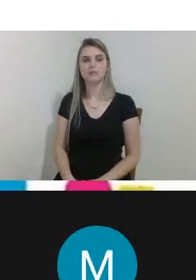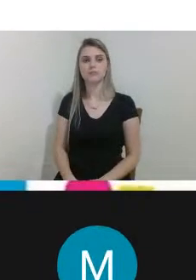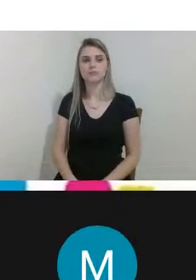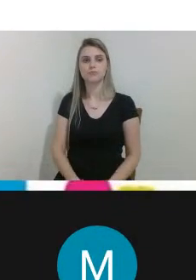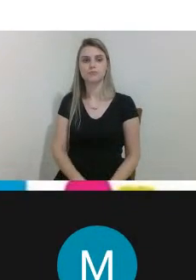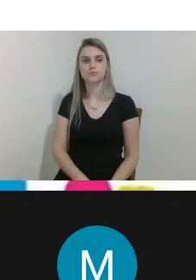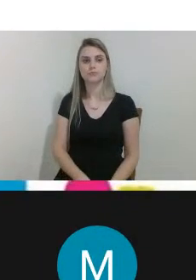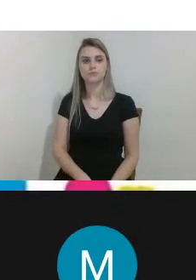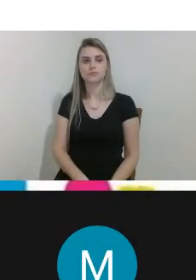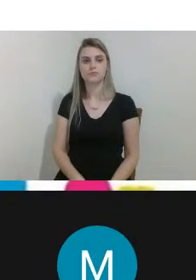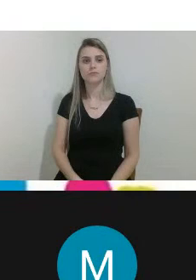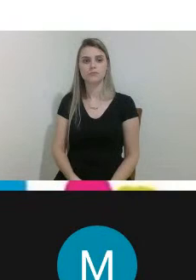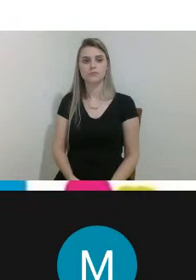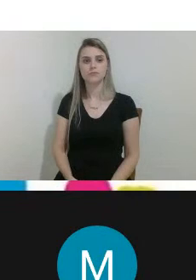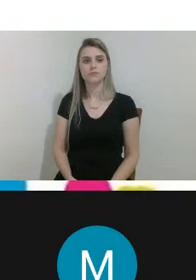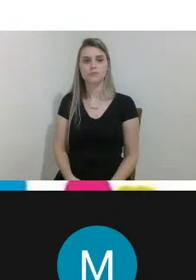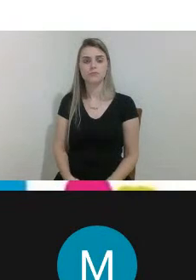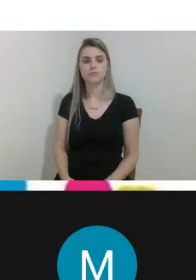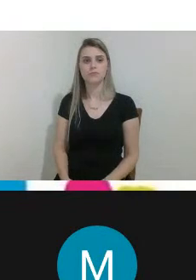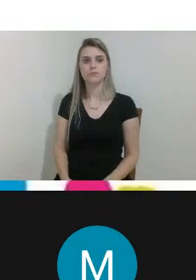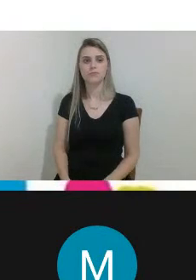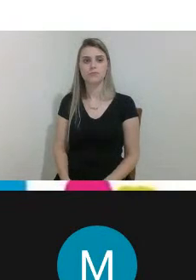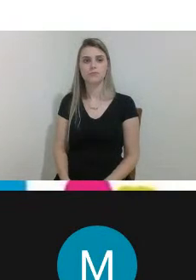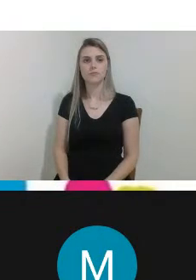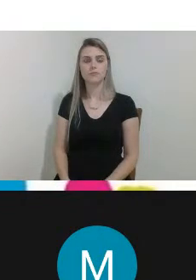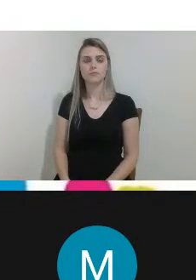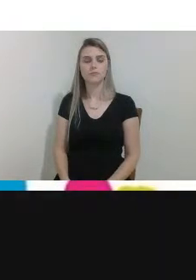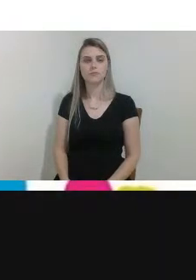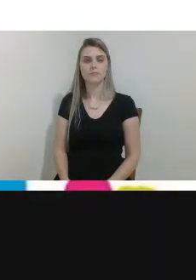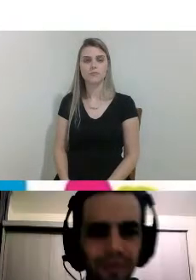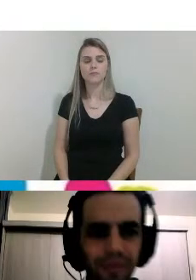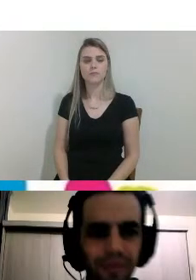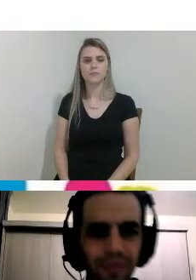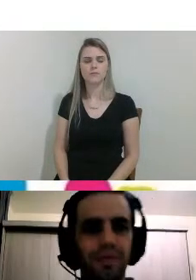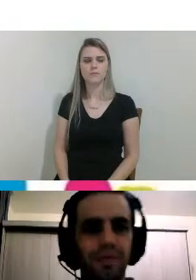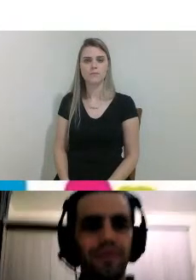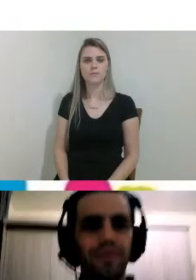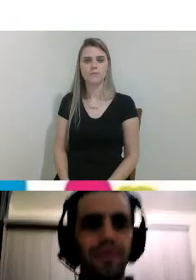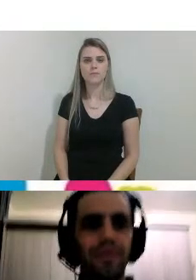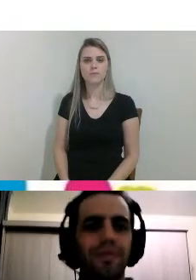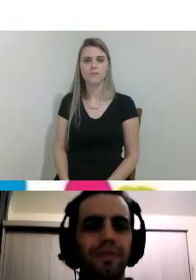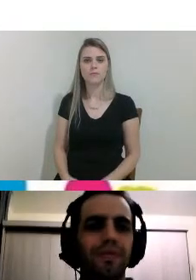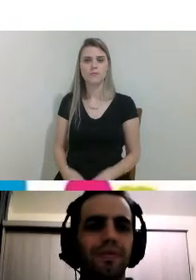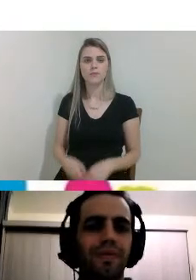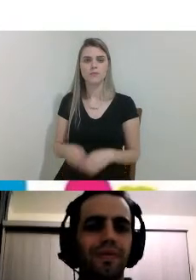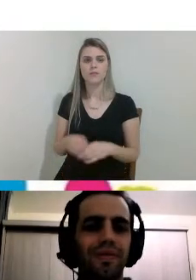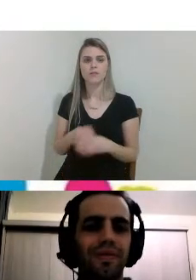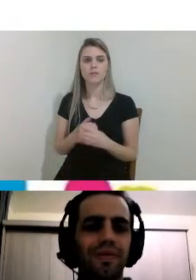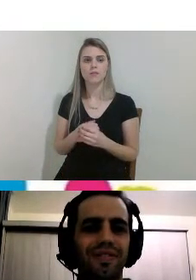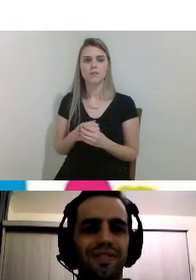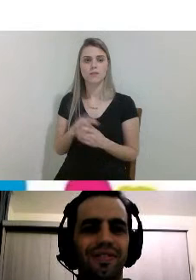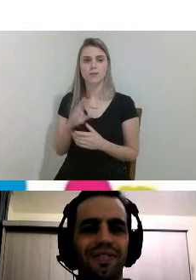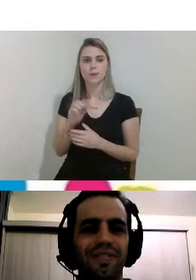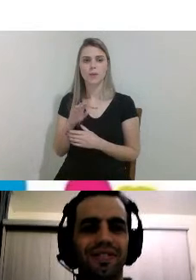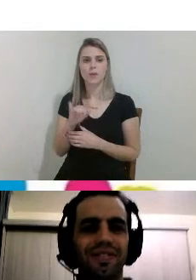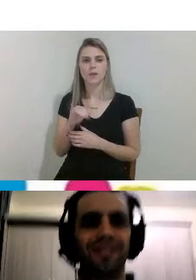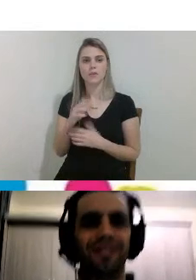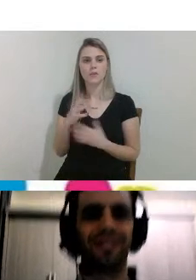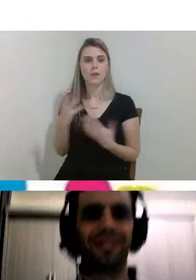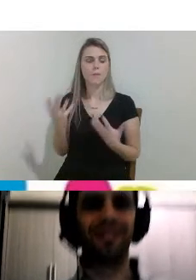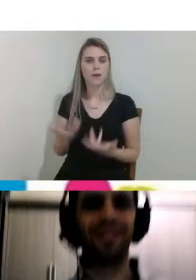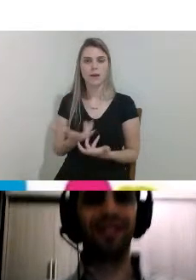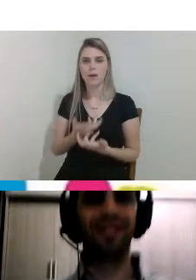a comunidade elogios aqui Rome da Silva escreveu encantada